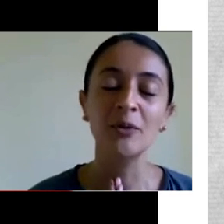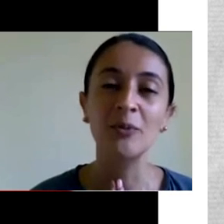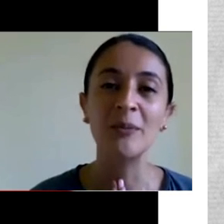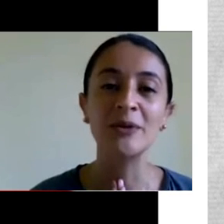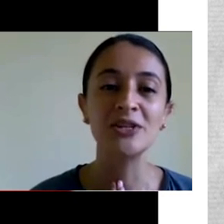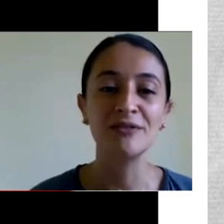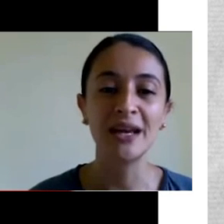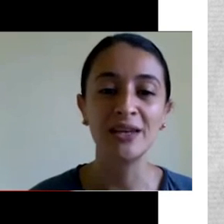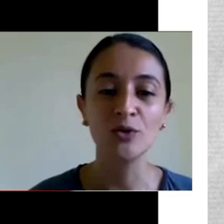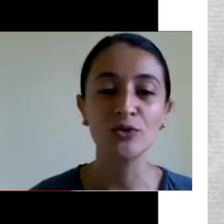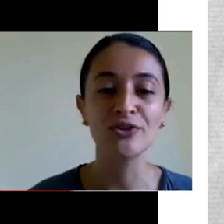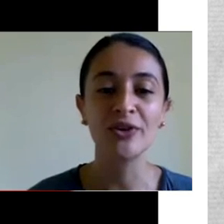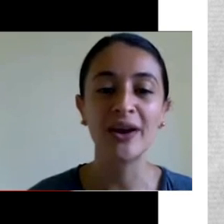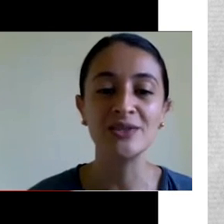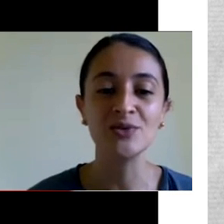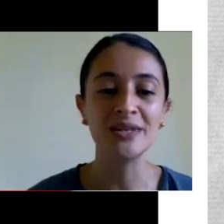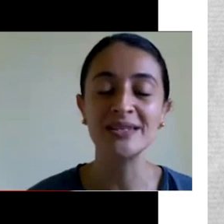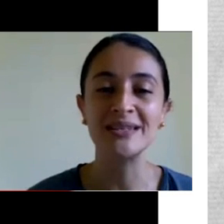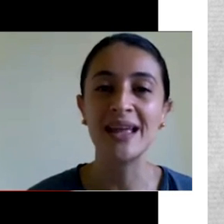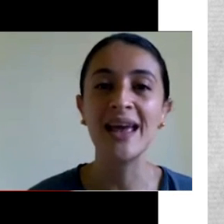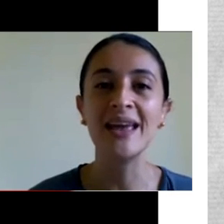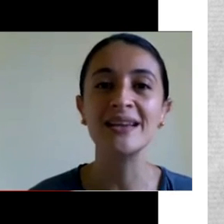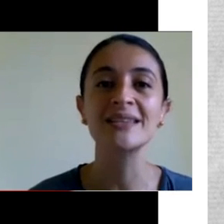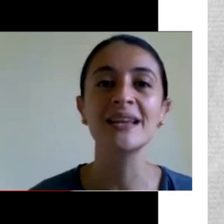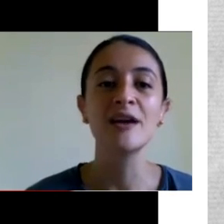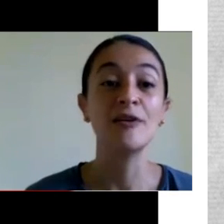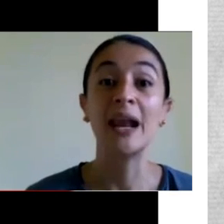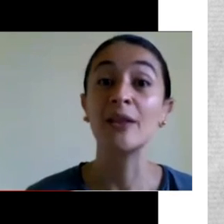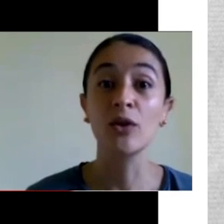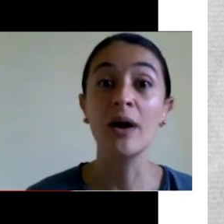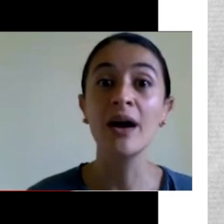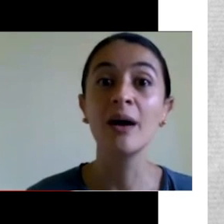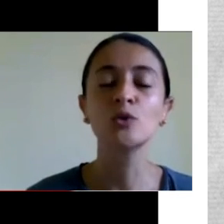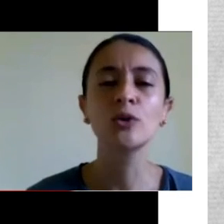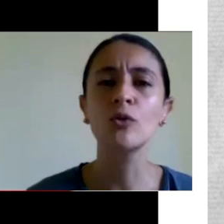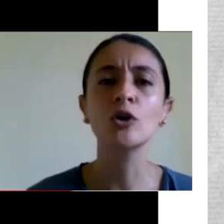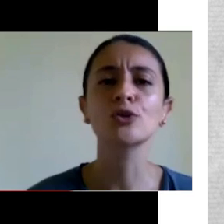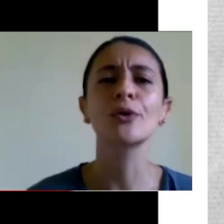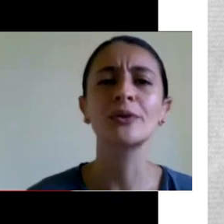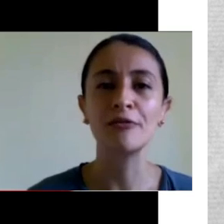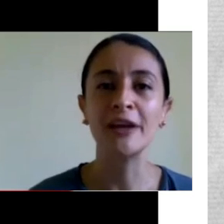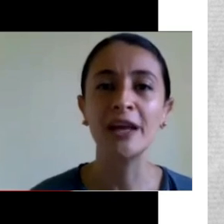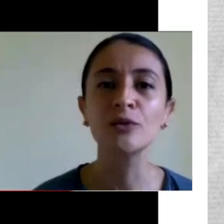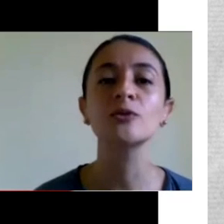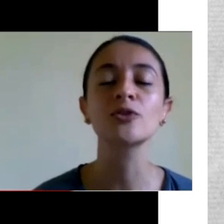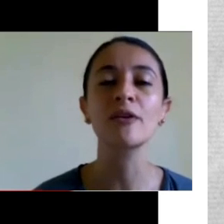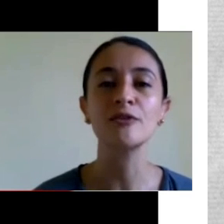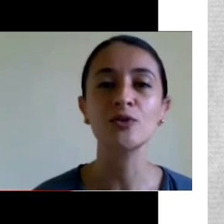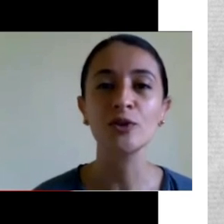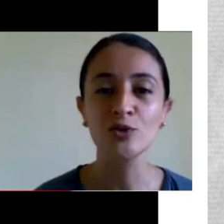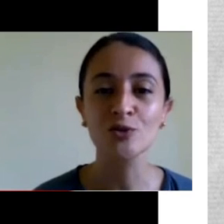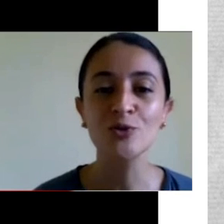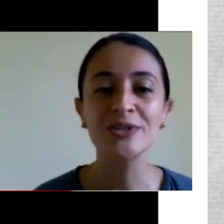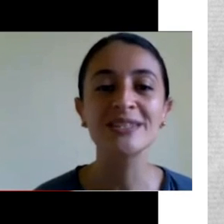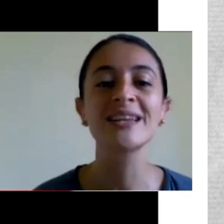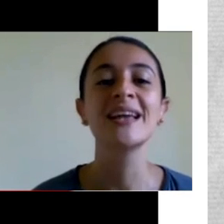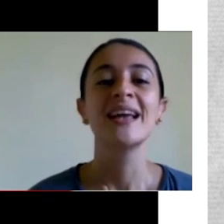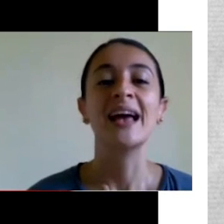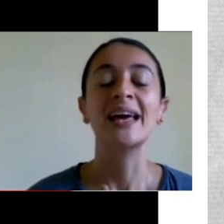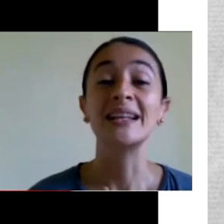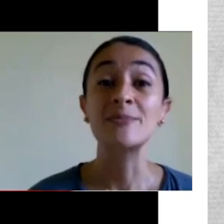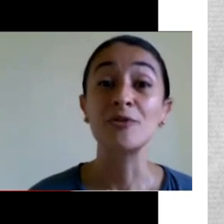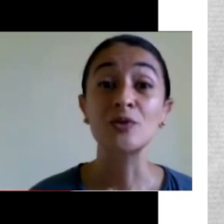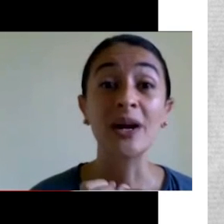me permitirem vir aqui hoje trocar essas ideias, falar do que eu amo, do que eu gosto, do que eu defendo, porque eu sou defensora do SUS.